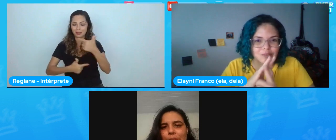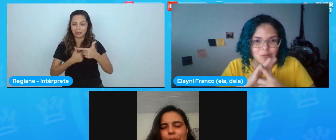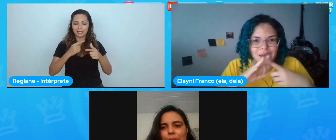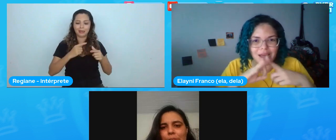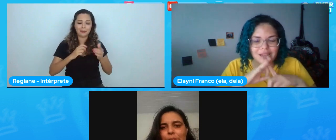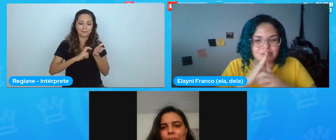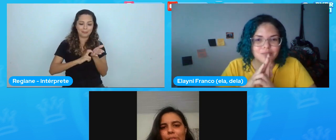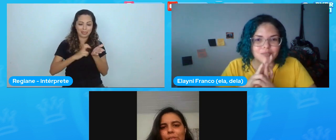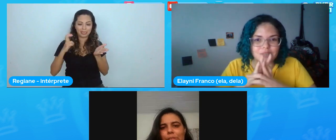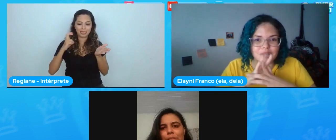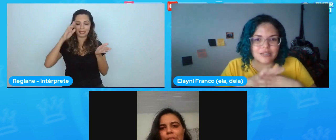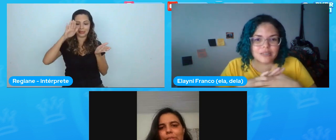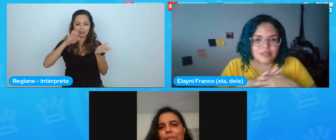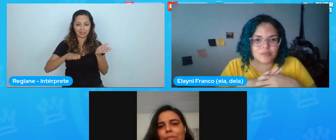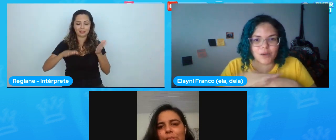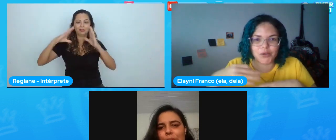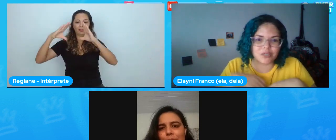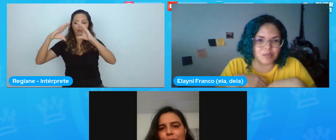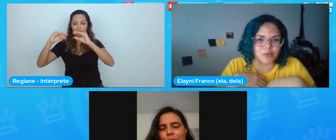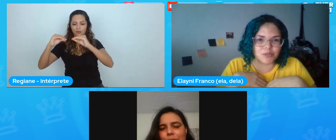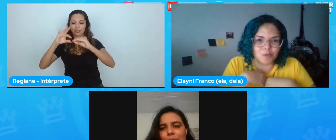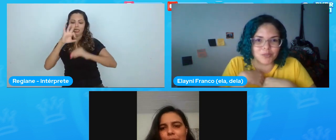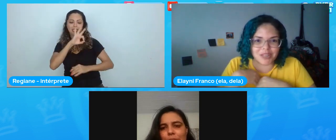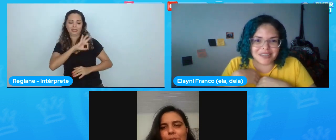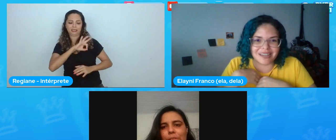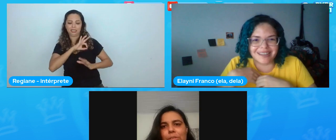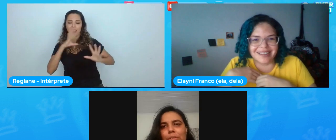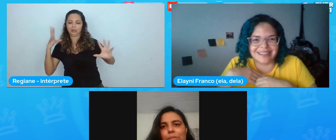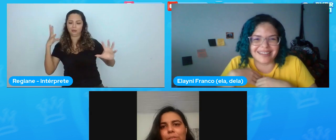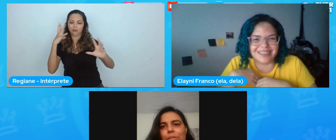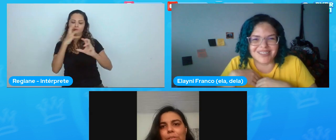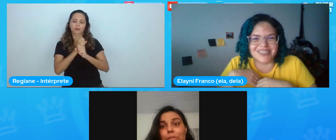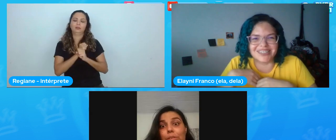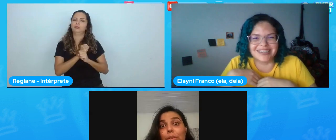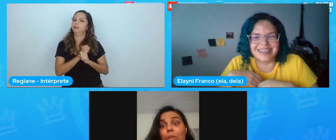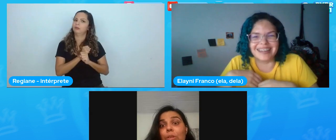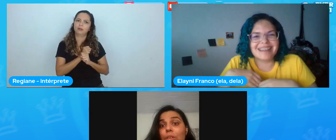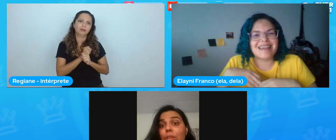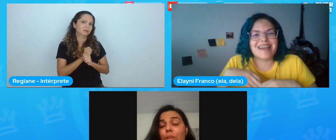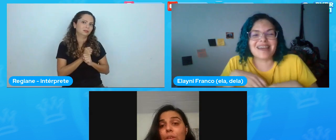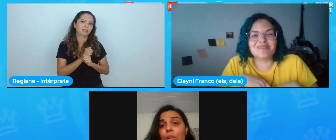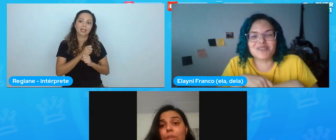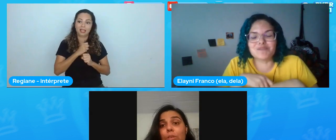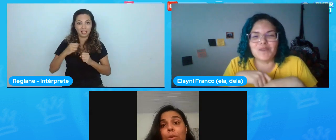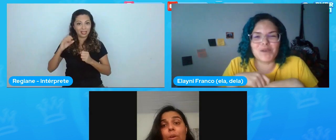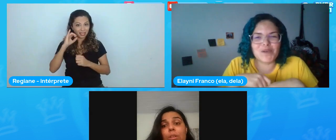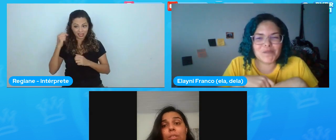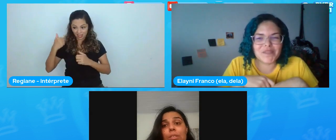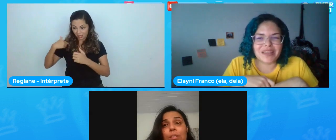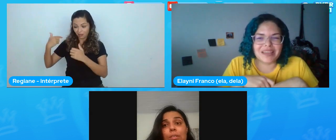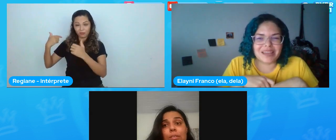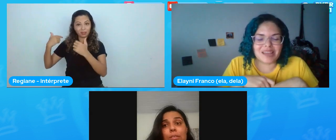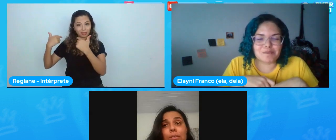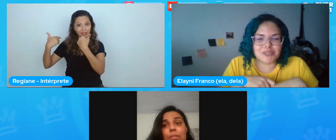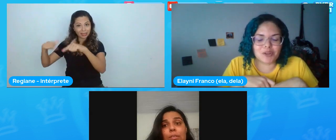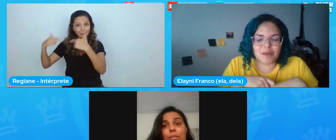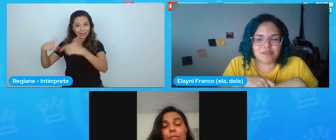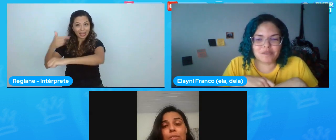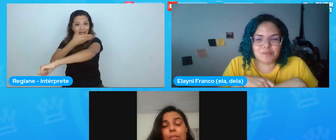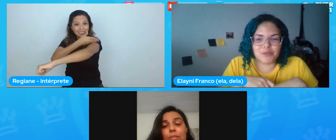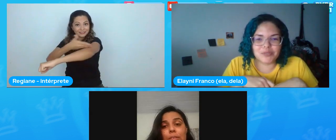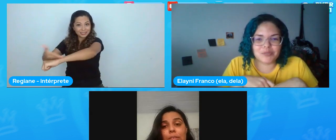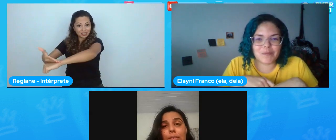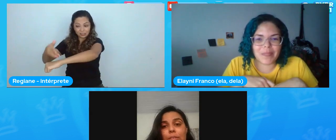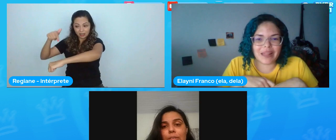o salário somado, não dá o que eu recebo hoje como estagiária em tecnologia. era muito pouco, me